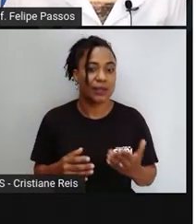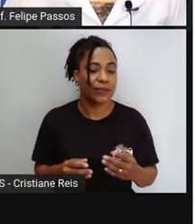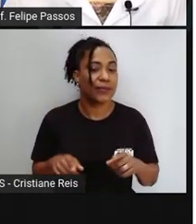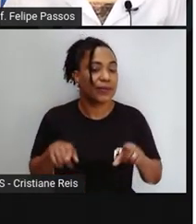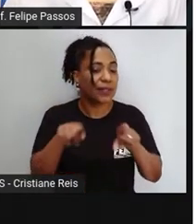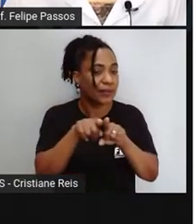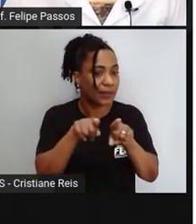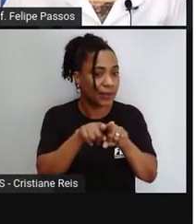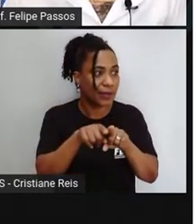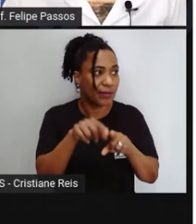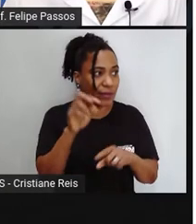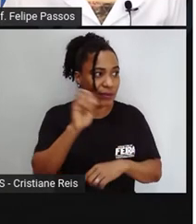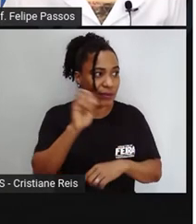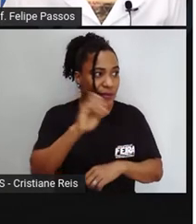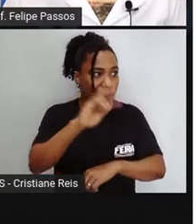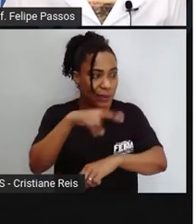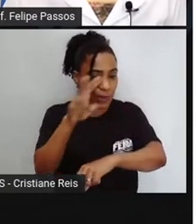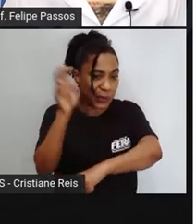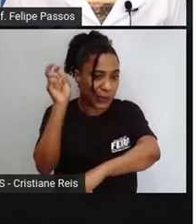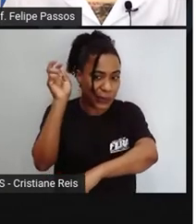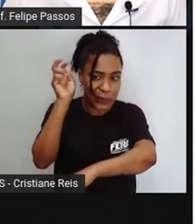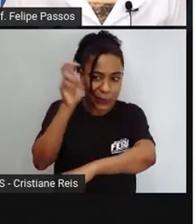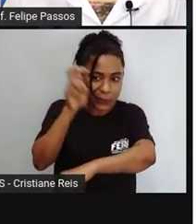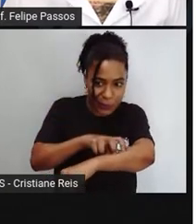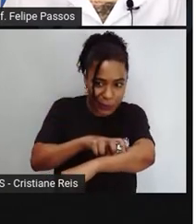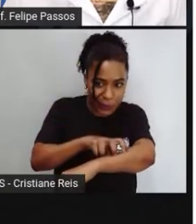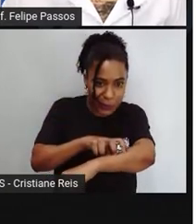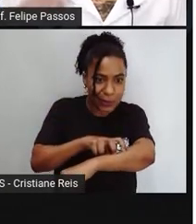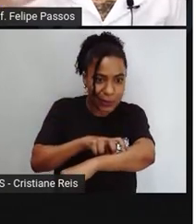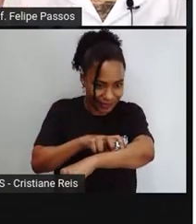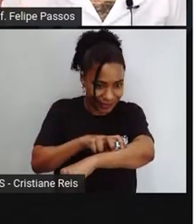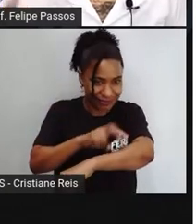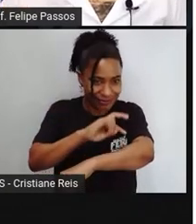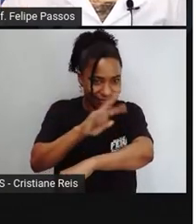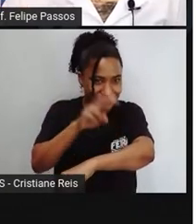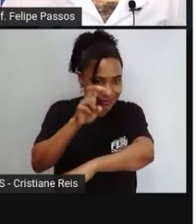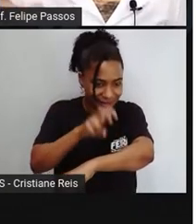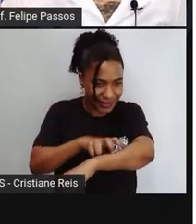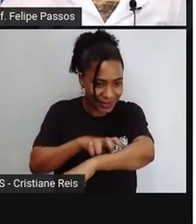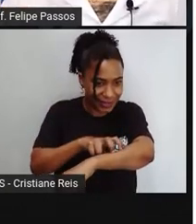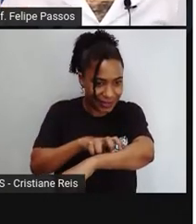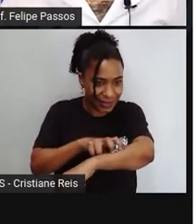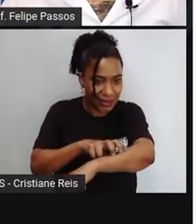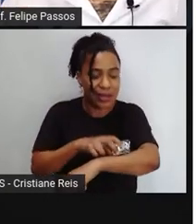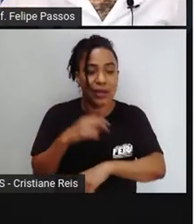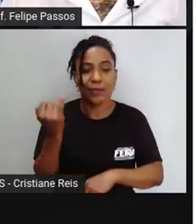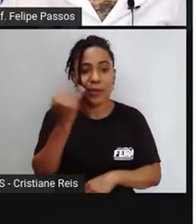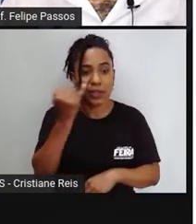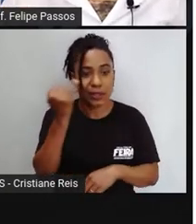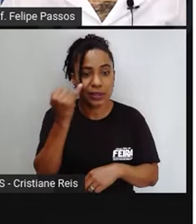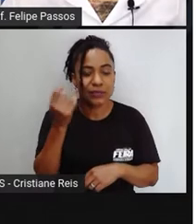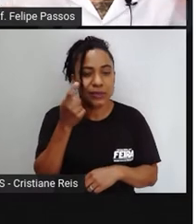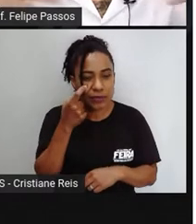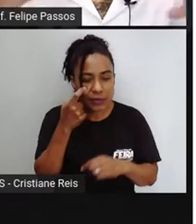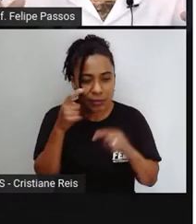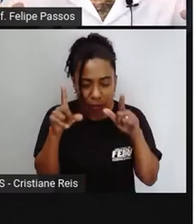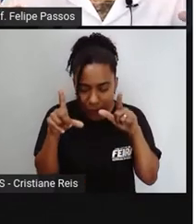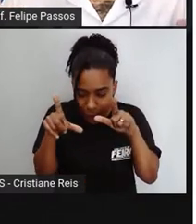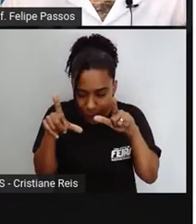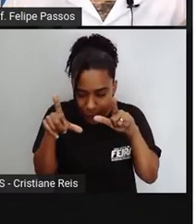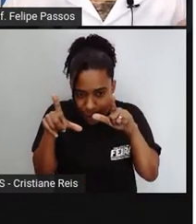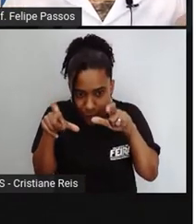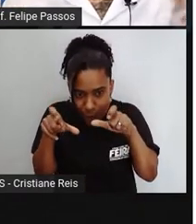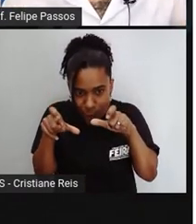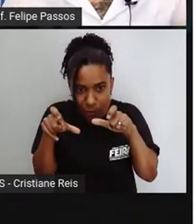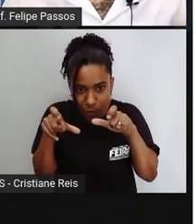Vocês já devem ter ouvido falar de soro antiofídico, né? Mas, por exemplo, se uma pessoa for picada por uma cobra coral, estou dando um exemplo aqui,